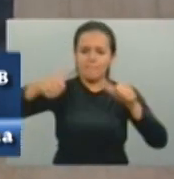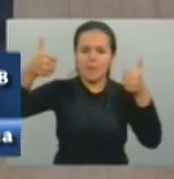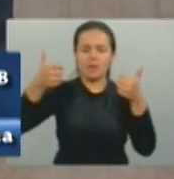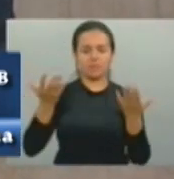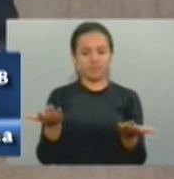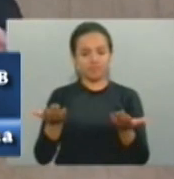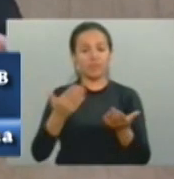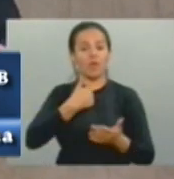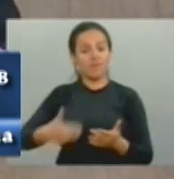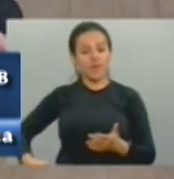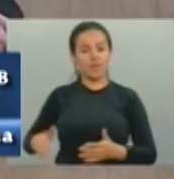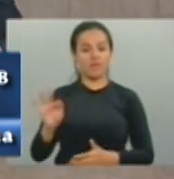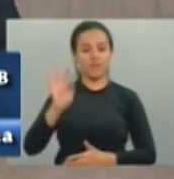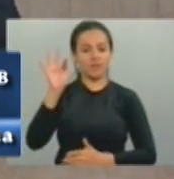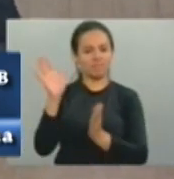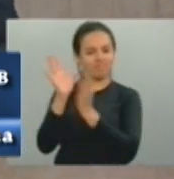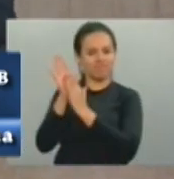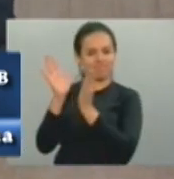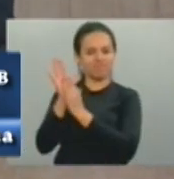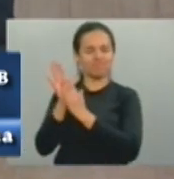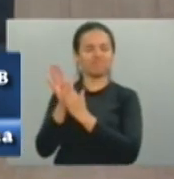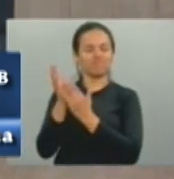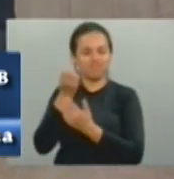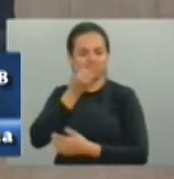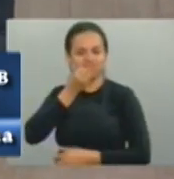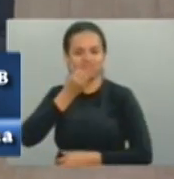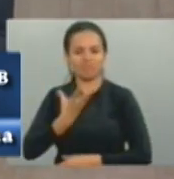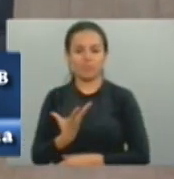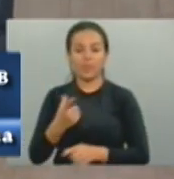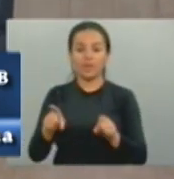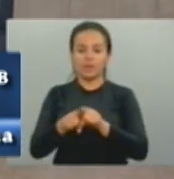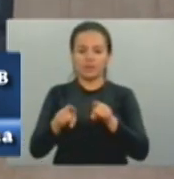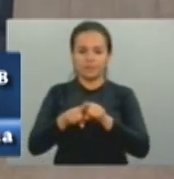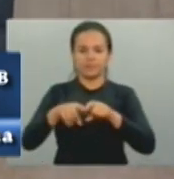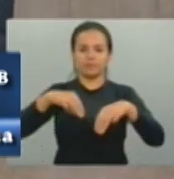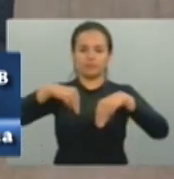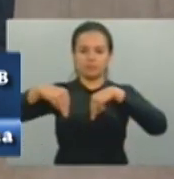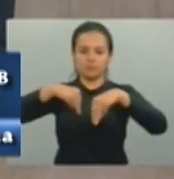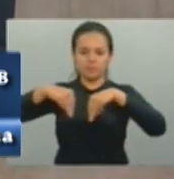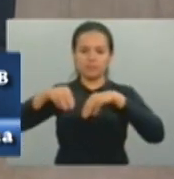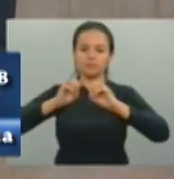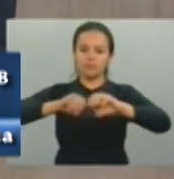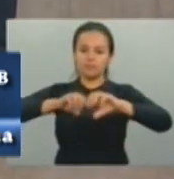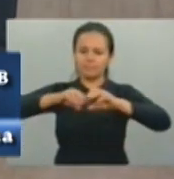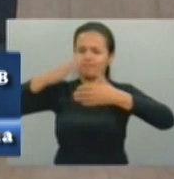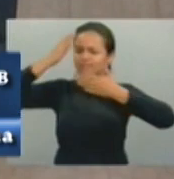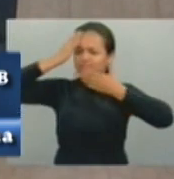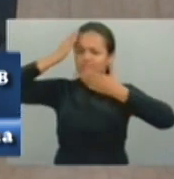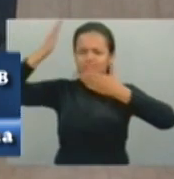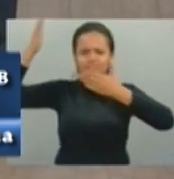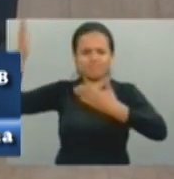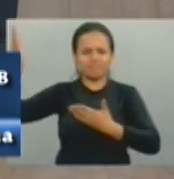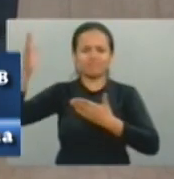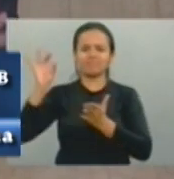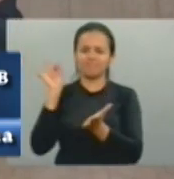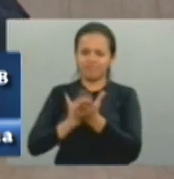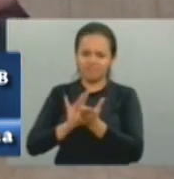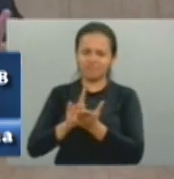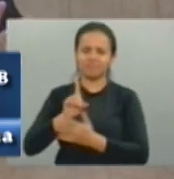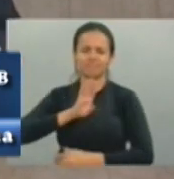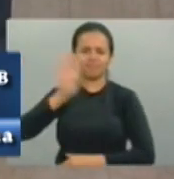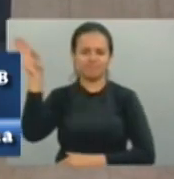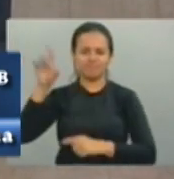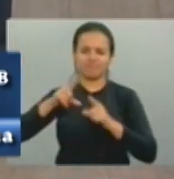aplaudida e que, de público, eu agradeço aqui ao ministro Aloysio Mercadante pela forma como nos recebeu, da